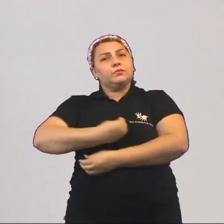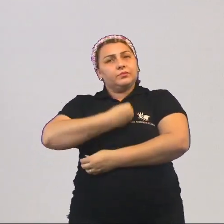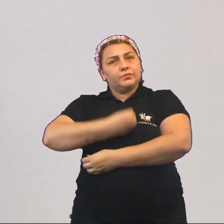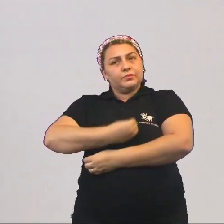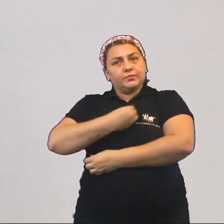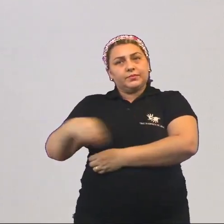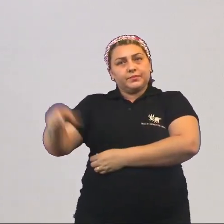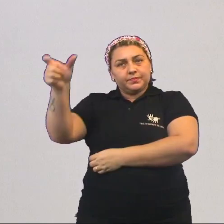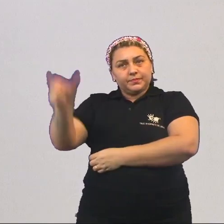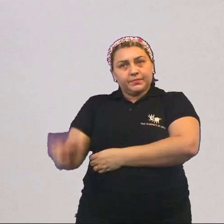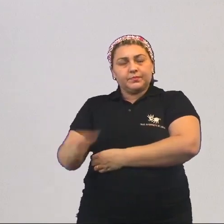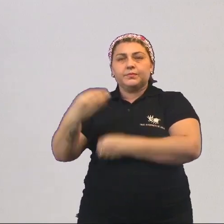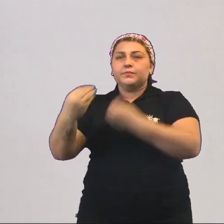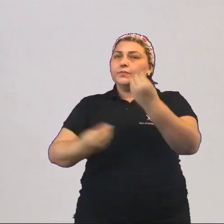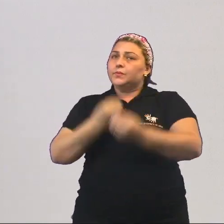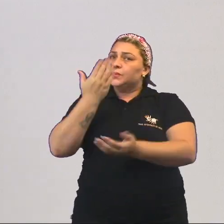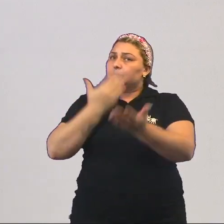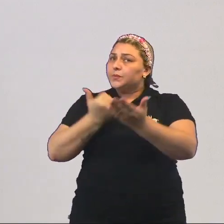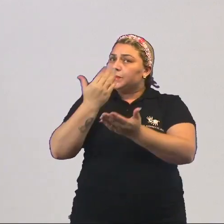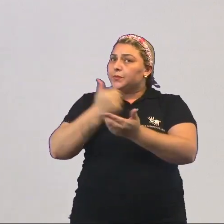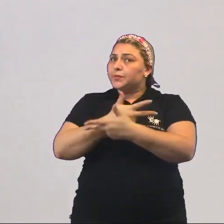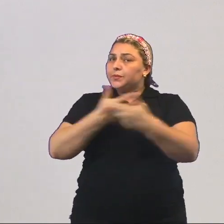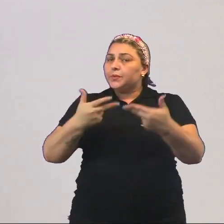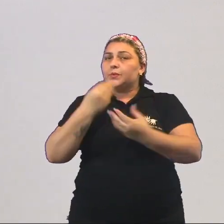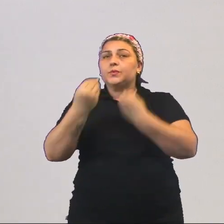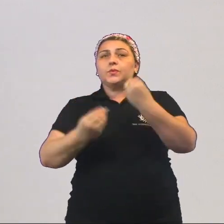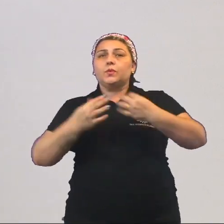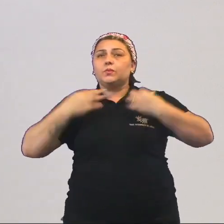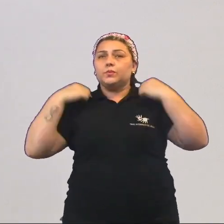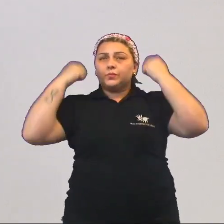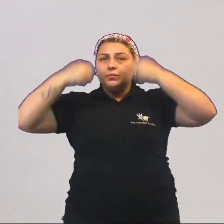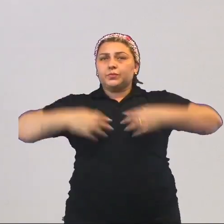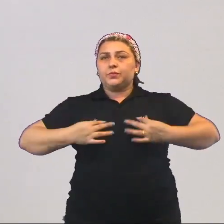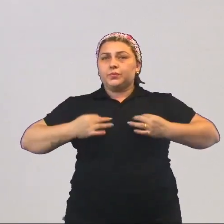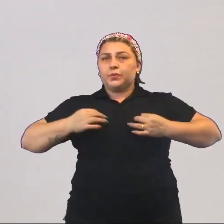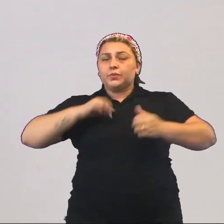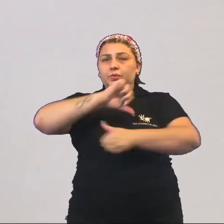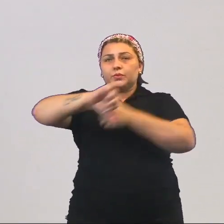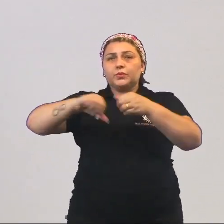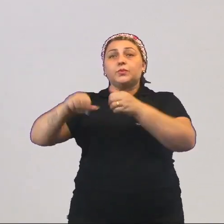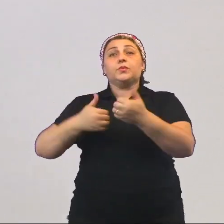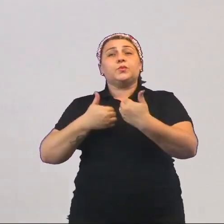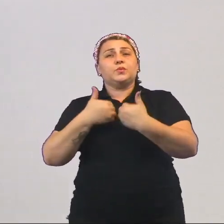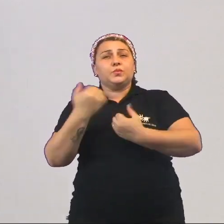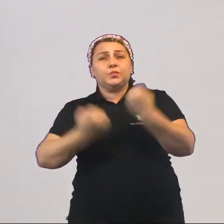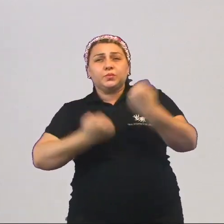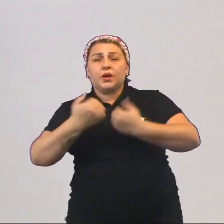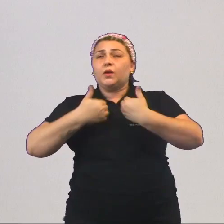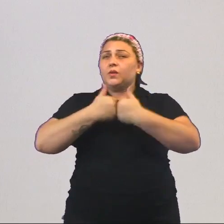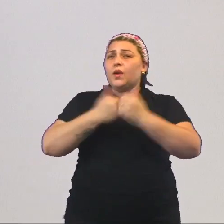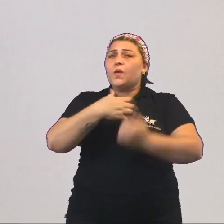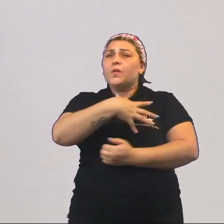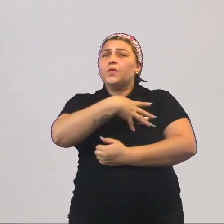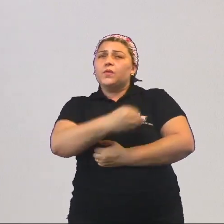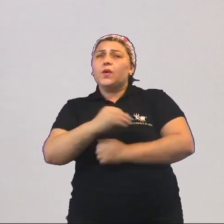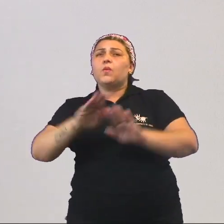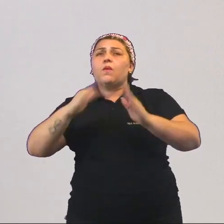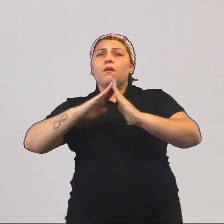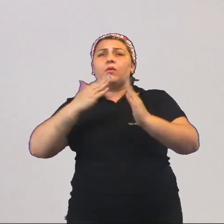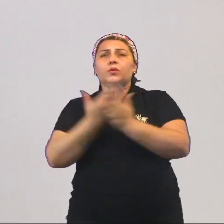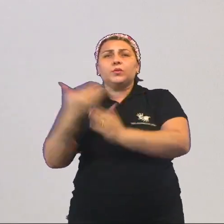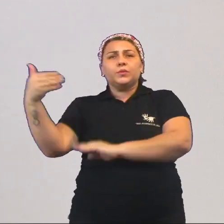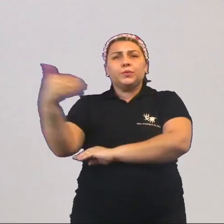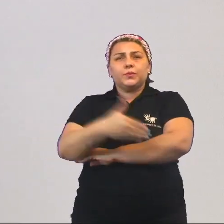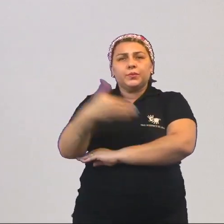vive? Como que ela se alimenta? Como ela se veste? Como ela se transporta? Os filhos dela, que tipo de escola